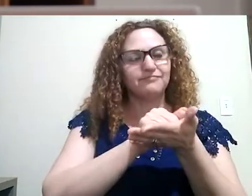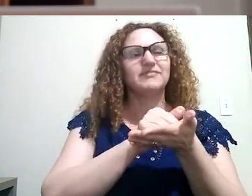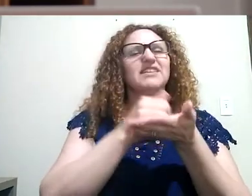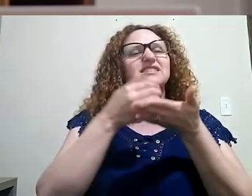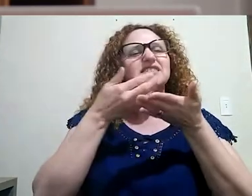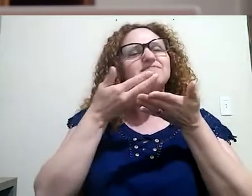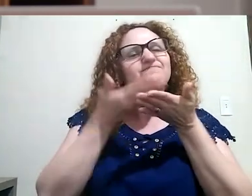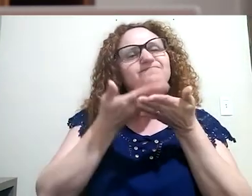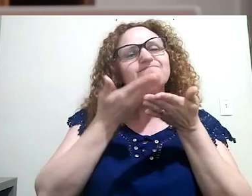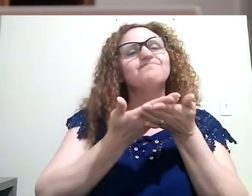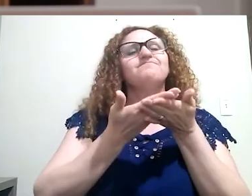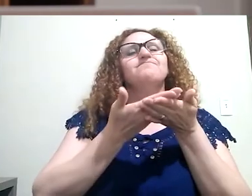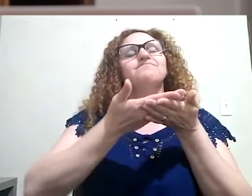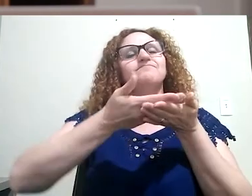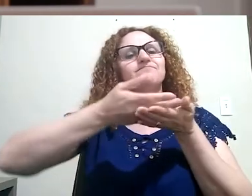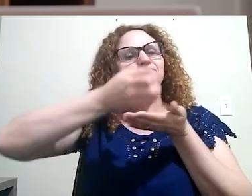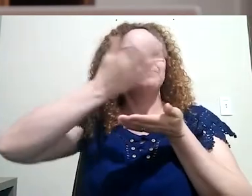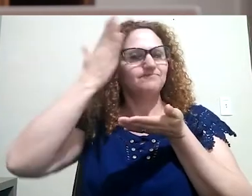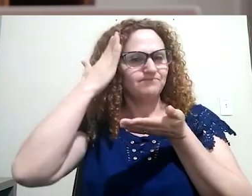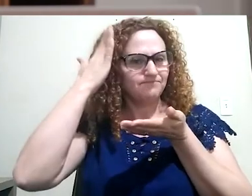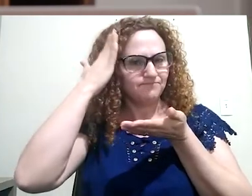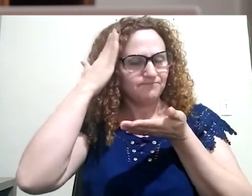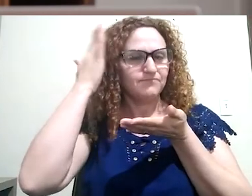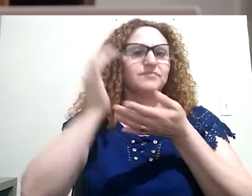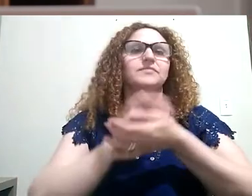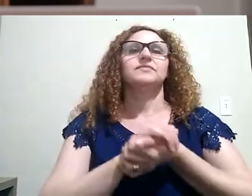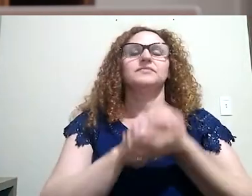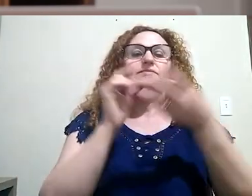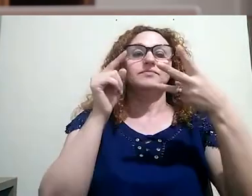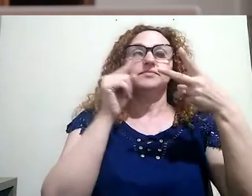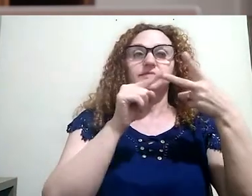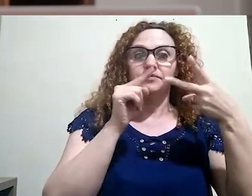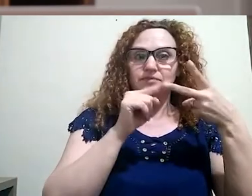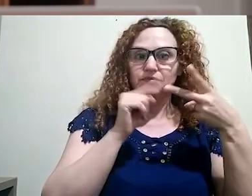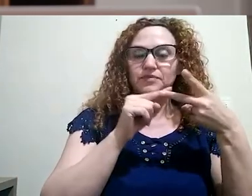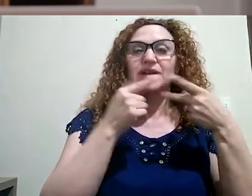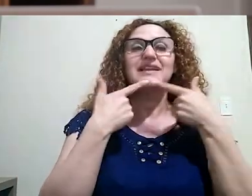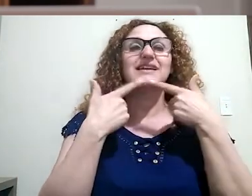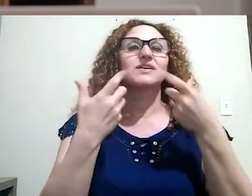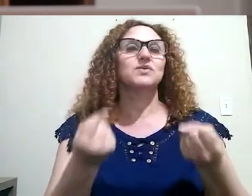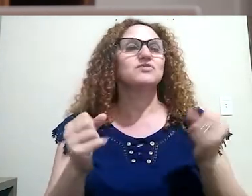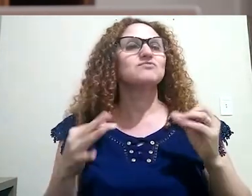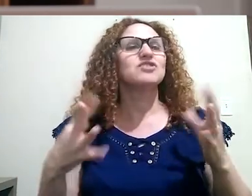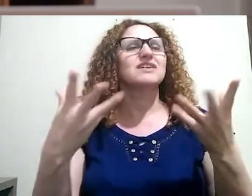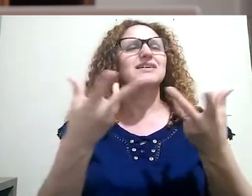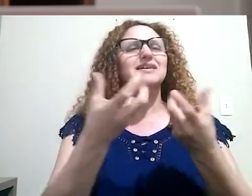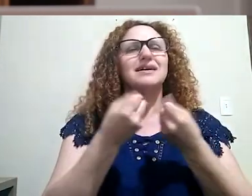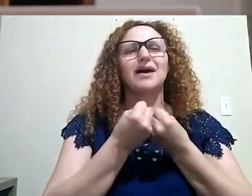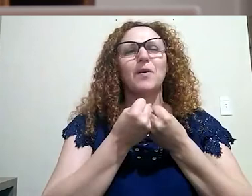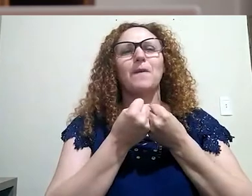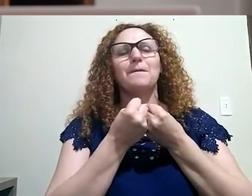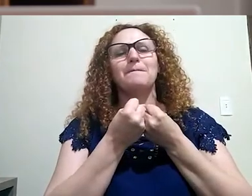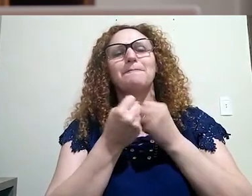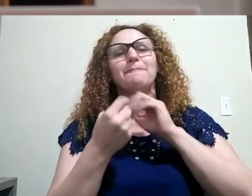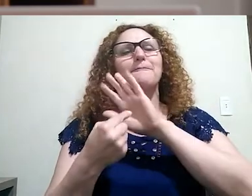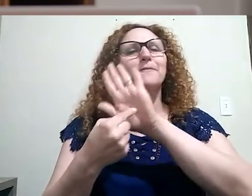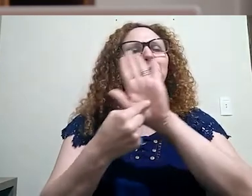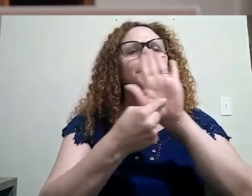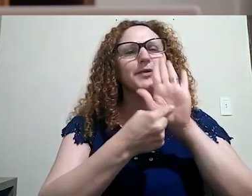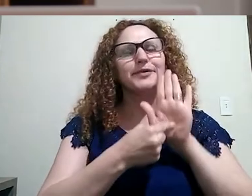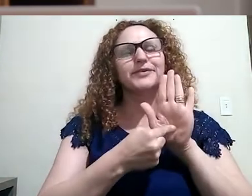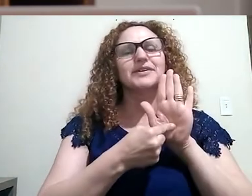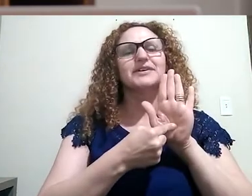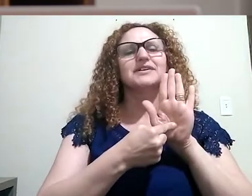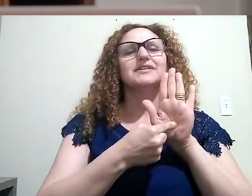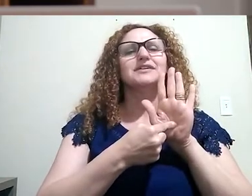momento, nós debruçaremos especificamente no curso de linguística geral destacando as dicotomias